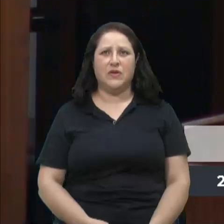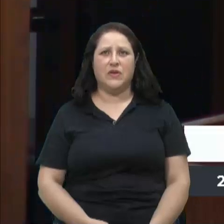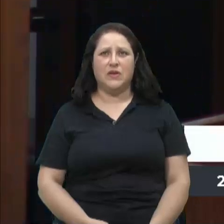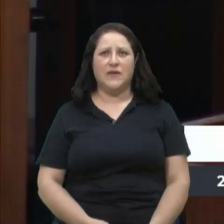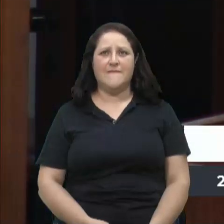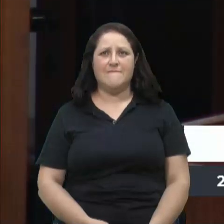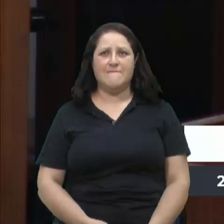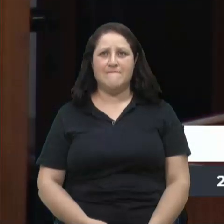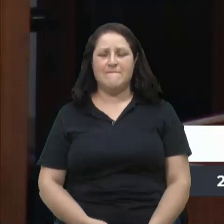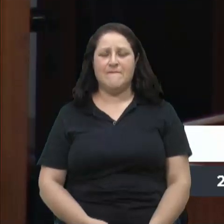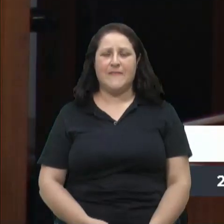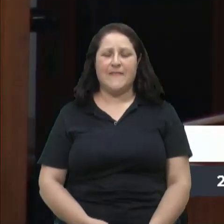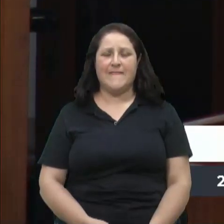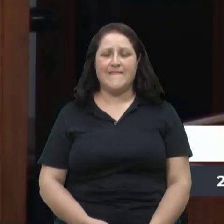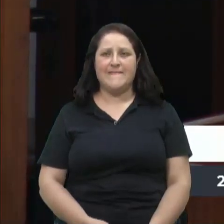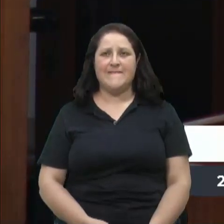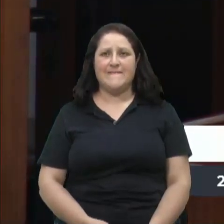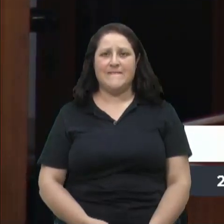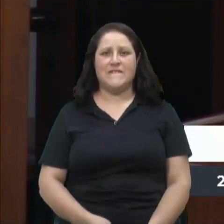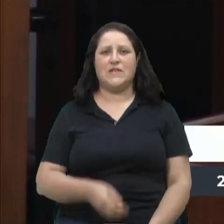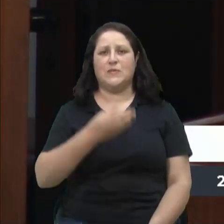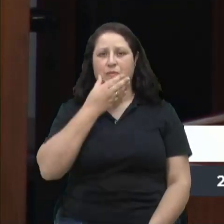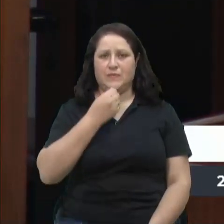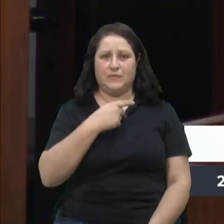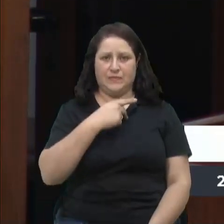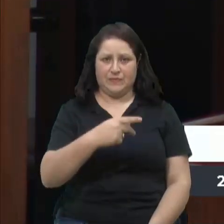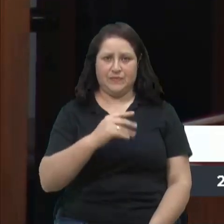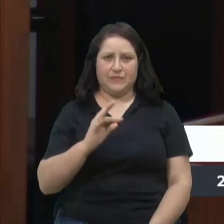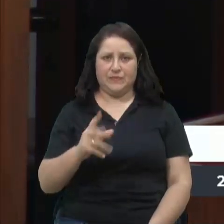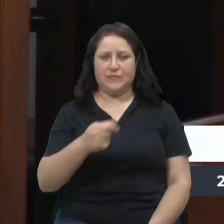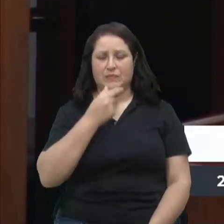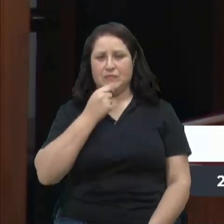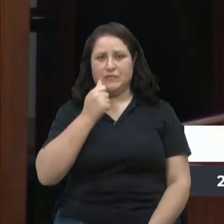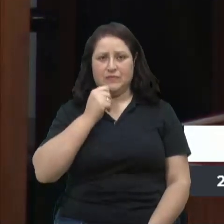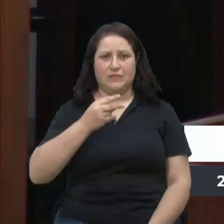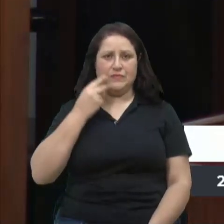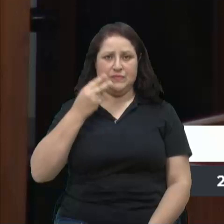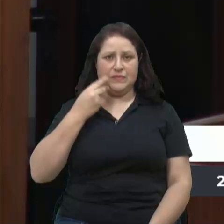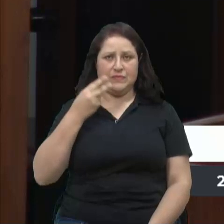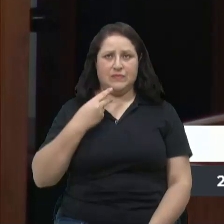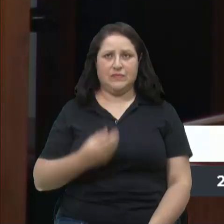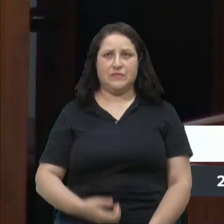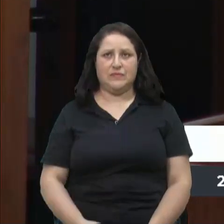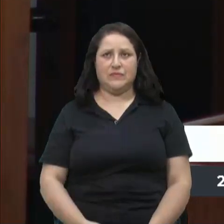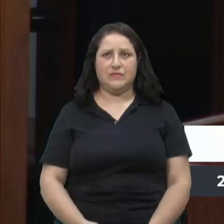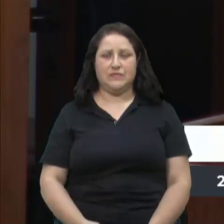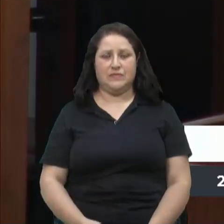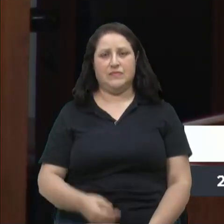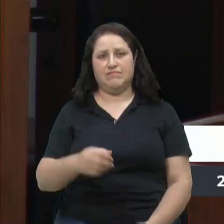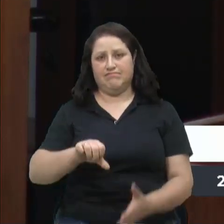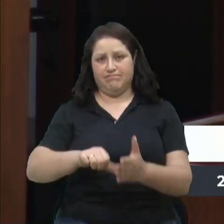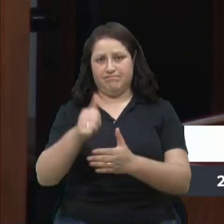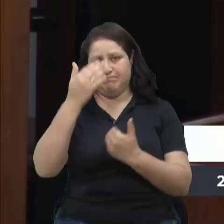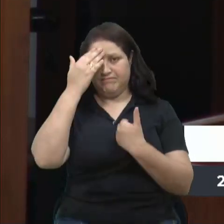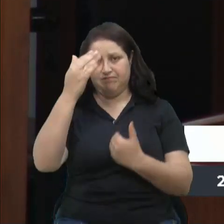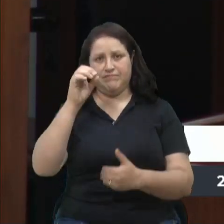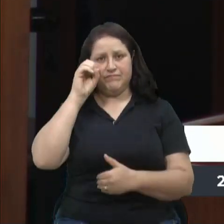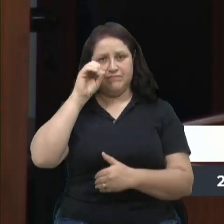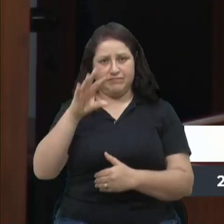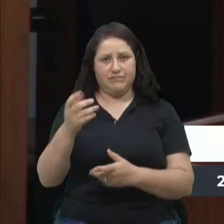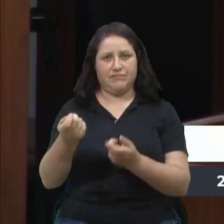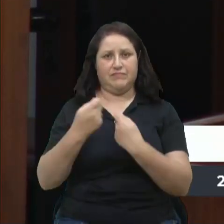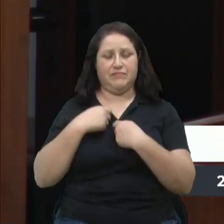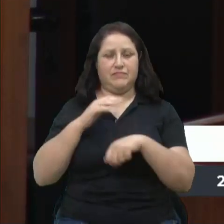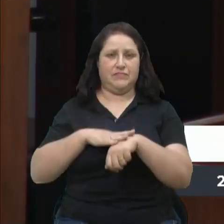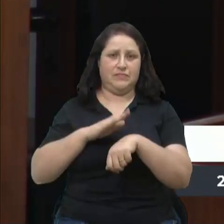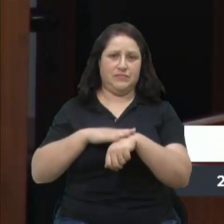Senhor Presidente, senhoras vereadores, senhores vereadores, primeiramente quero agradecer ao vereador Fiusa pela cedência do